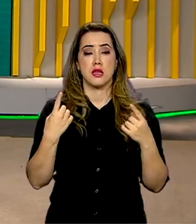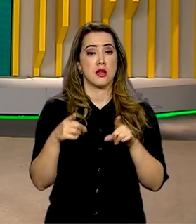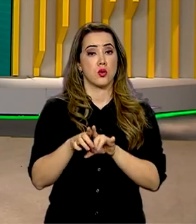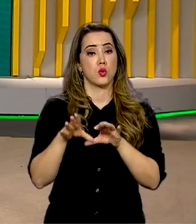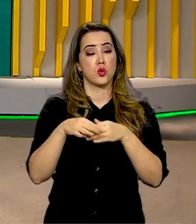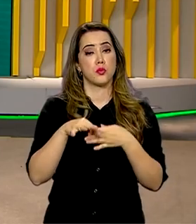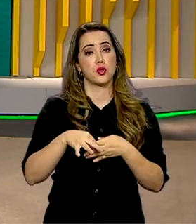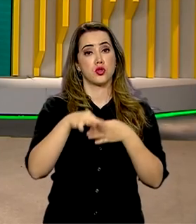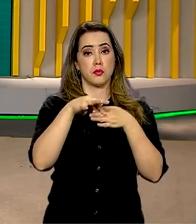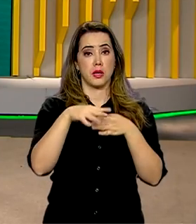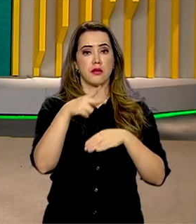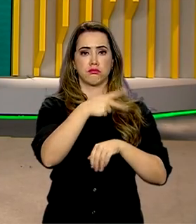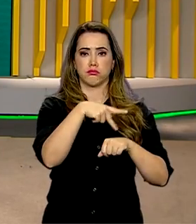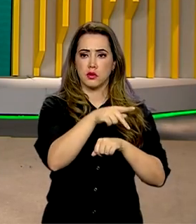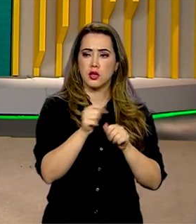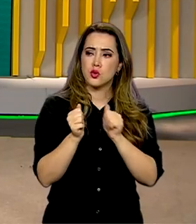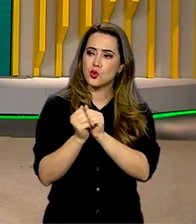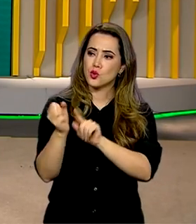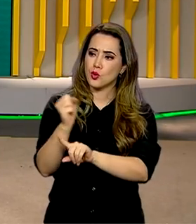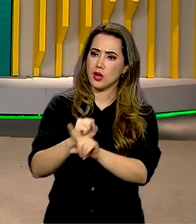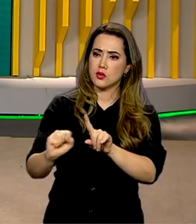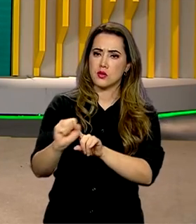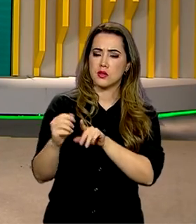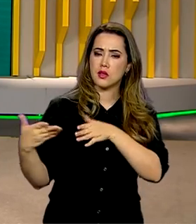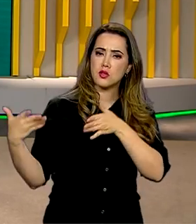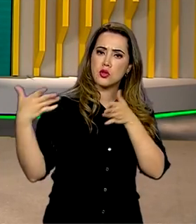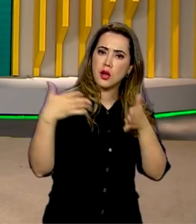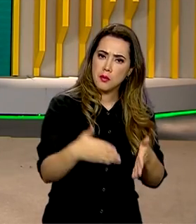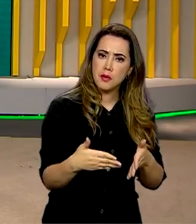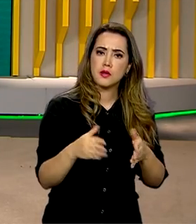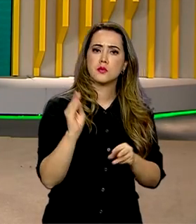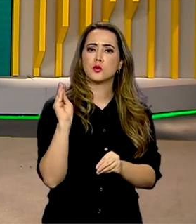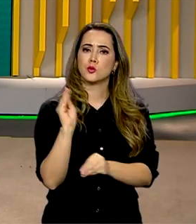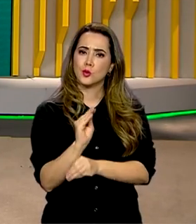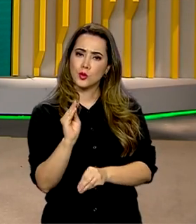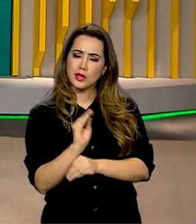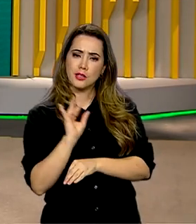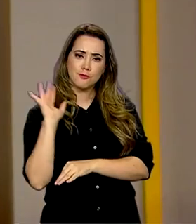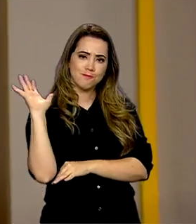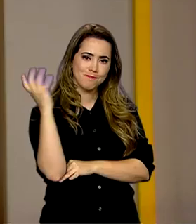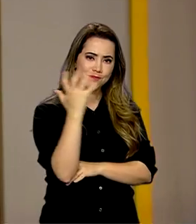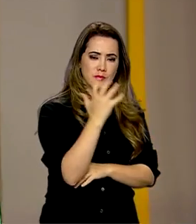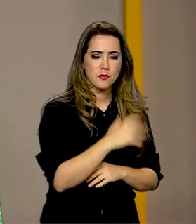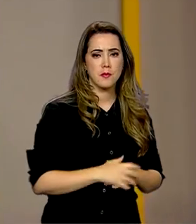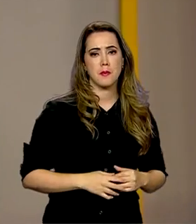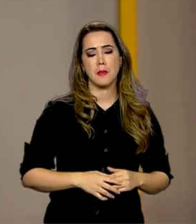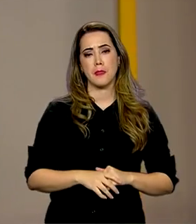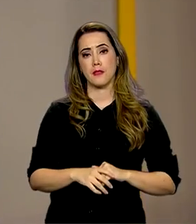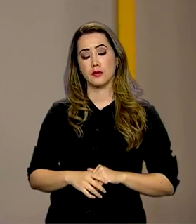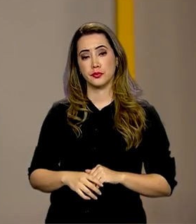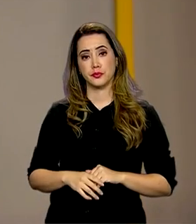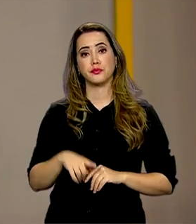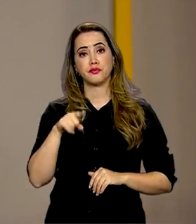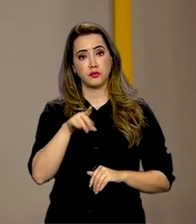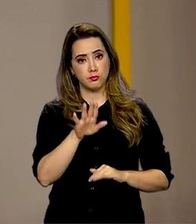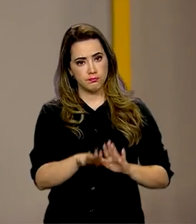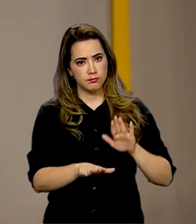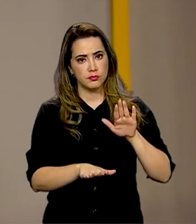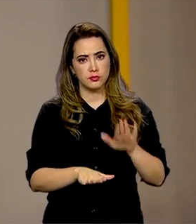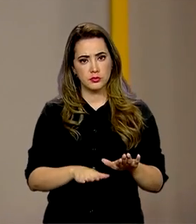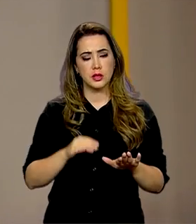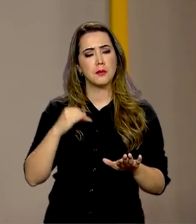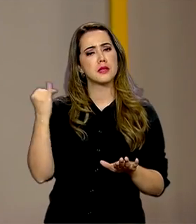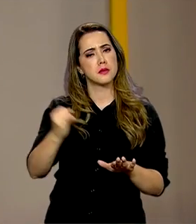países da região e a sociedade civil que participa da conservação da floresta. São passos decisivos